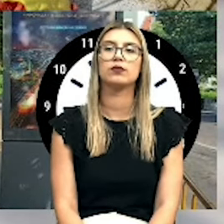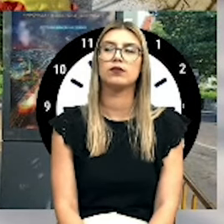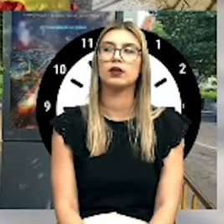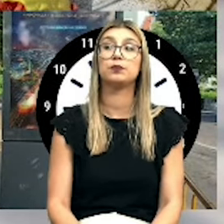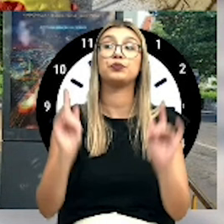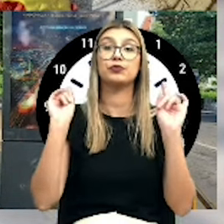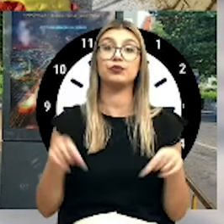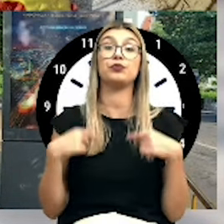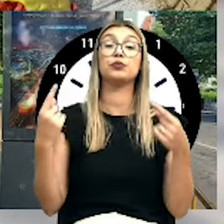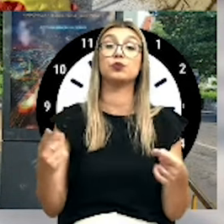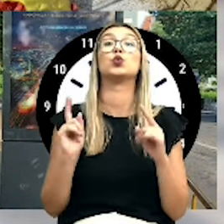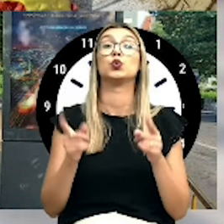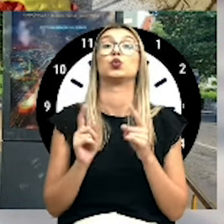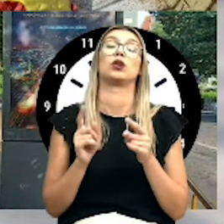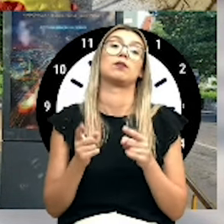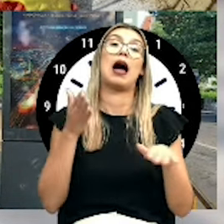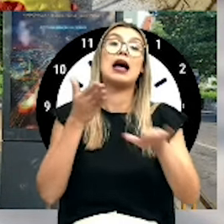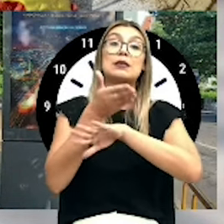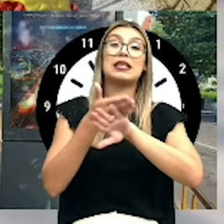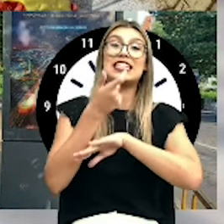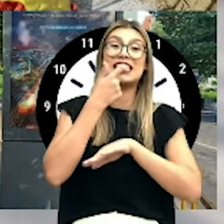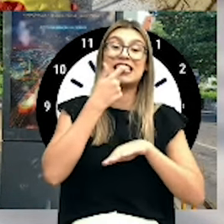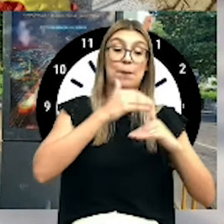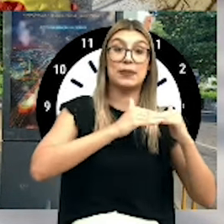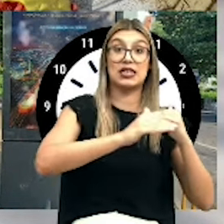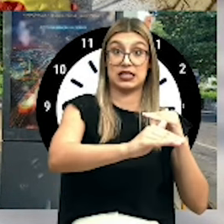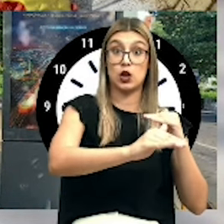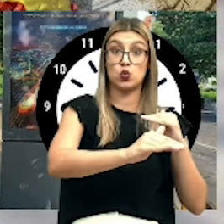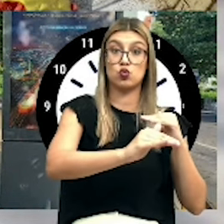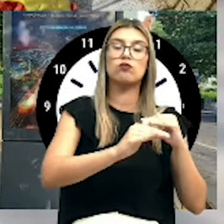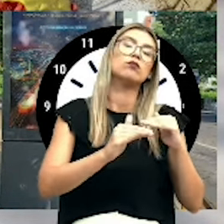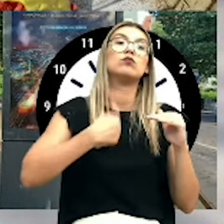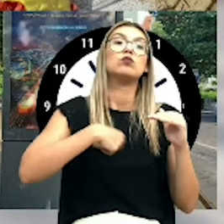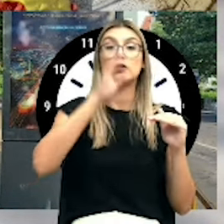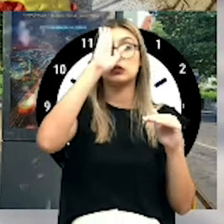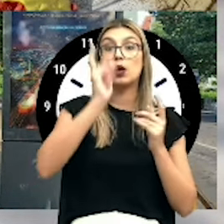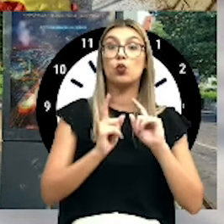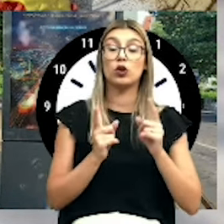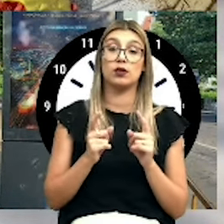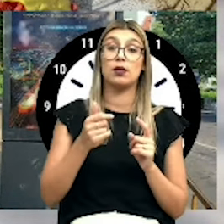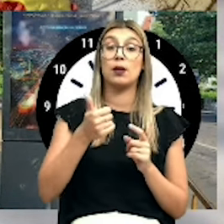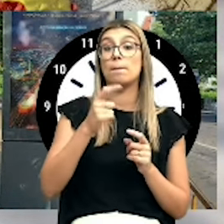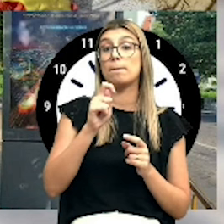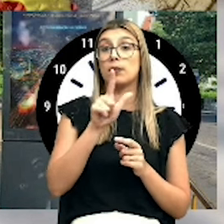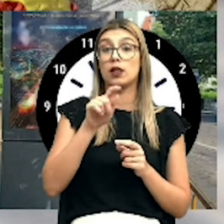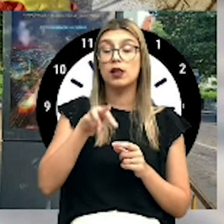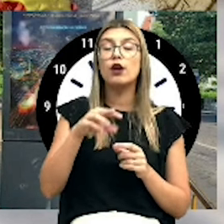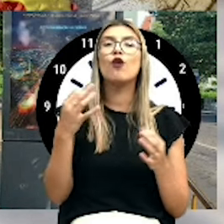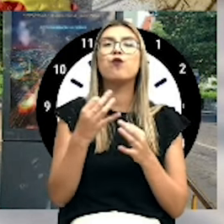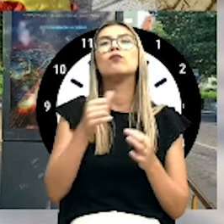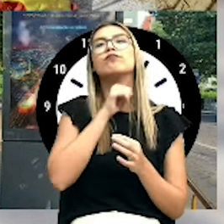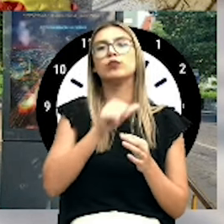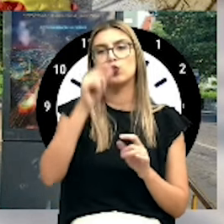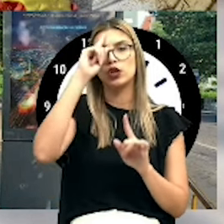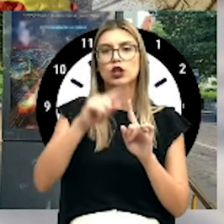E depois temos a distribuição da acessibilidade nos passeios, nomeadamente sabemos que em Belém houve autorização para se acionar em cima do